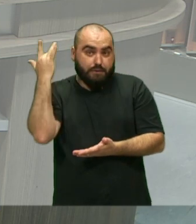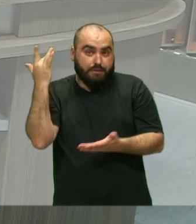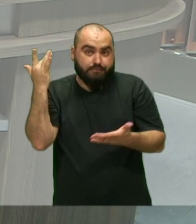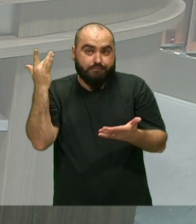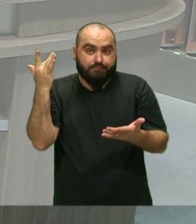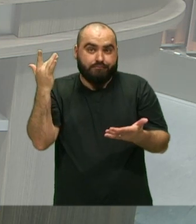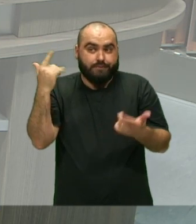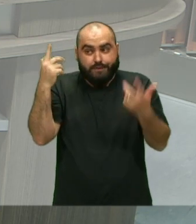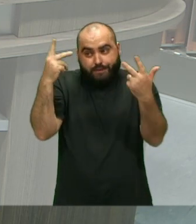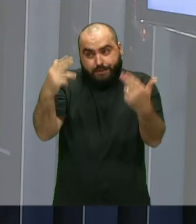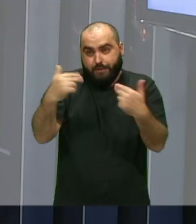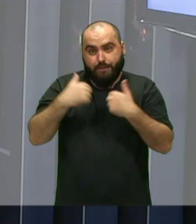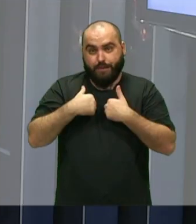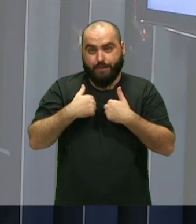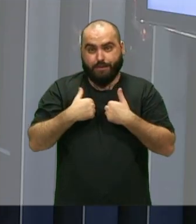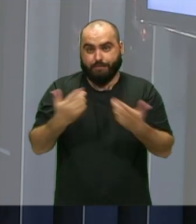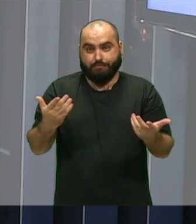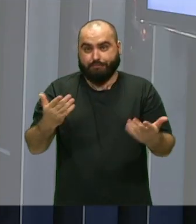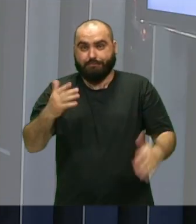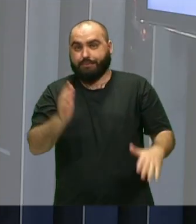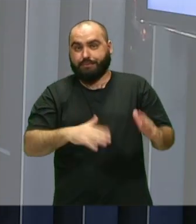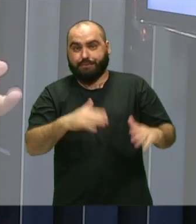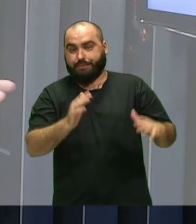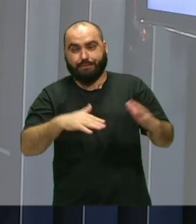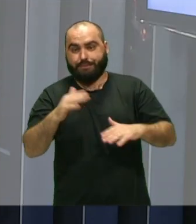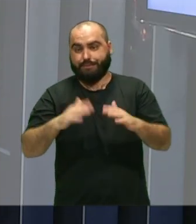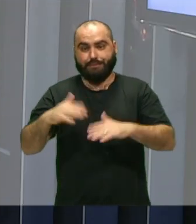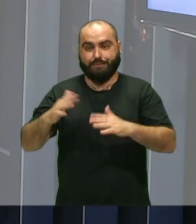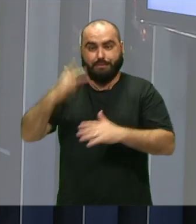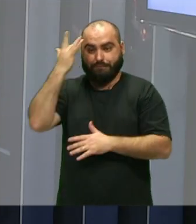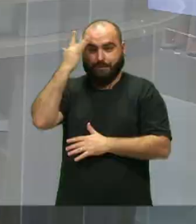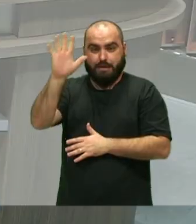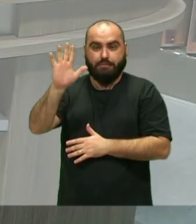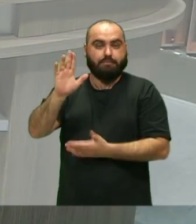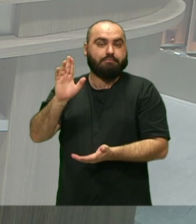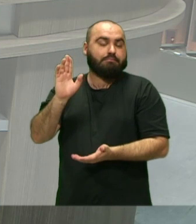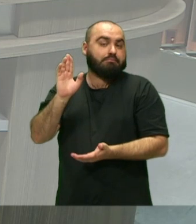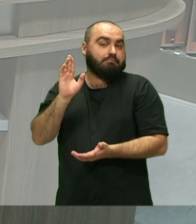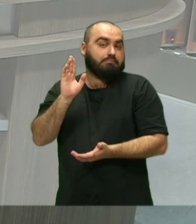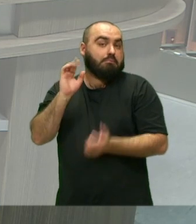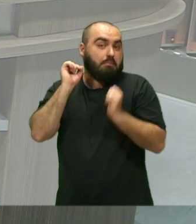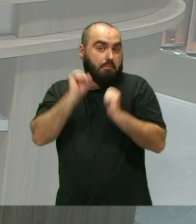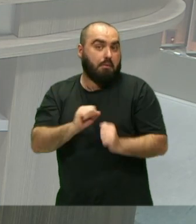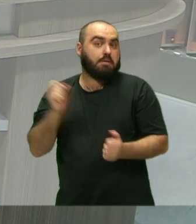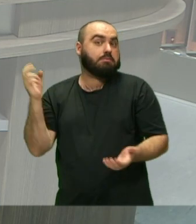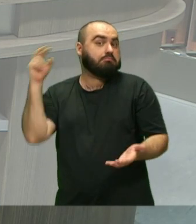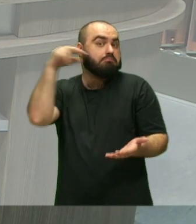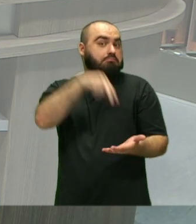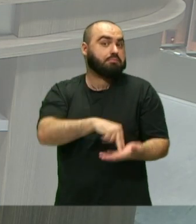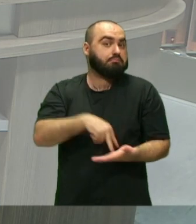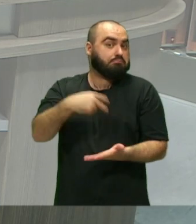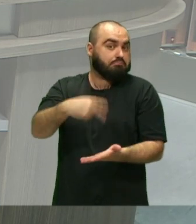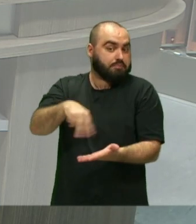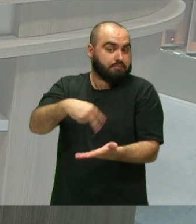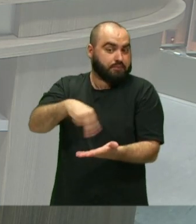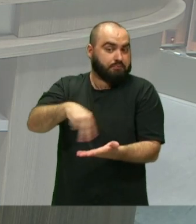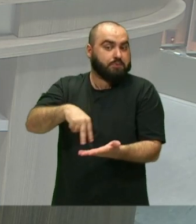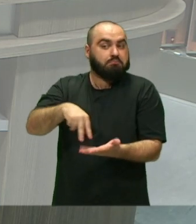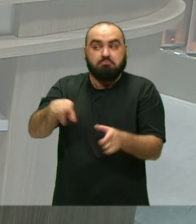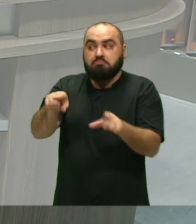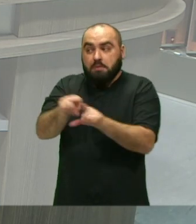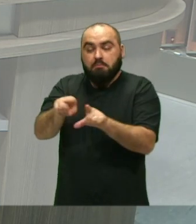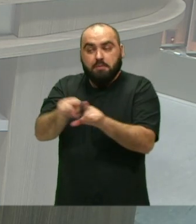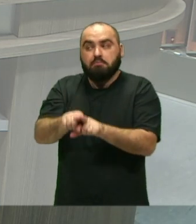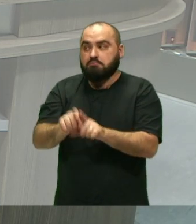Como eu Não tem nenhuma habilidade Com Com instrumento Com instrumento Pode Pode dançar também expressar de outra